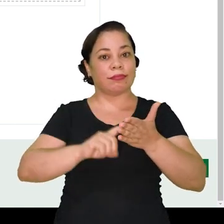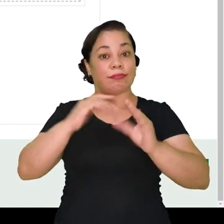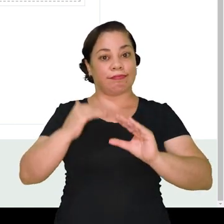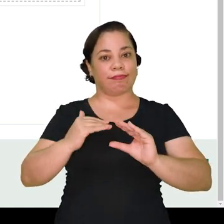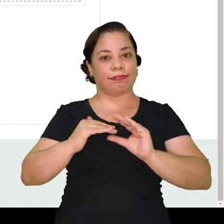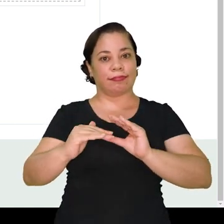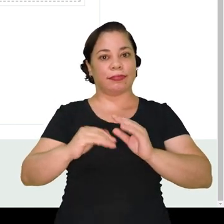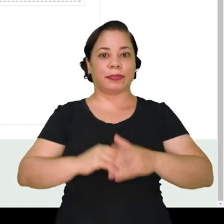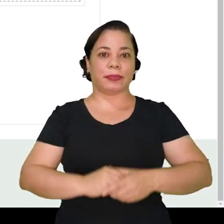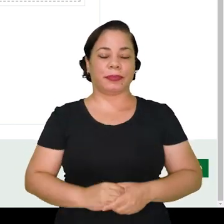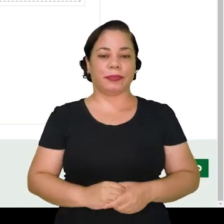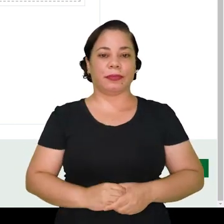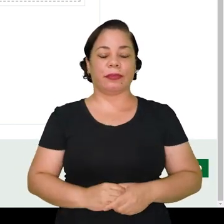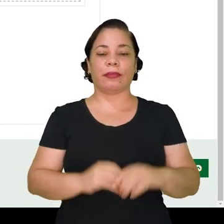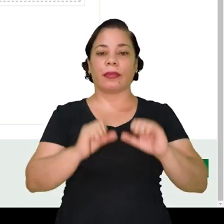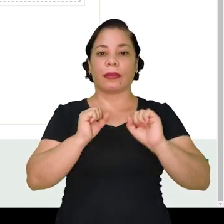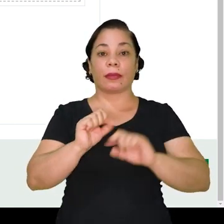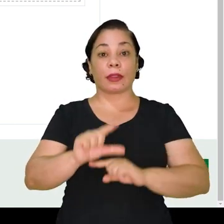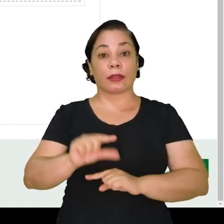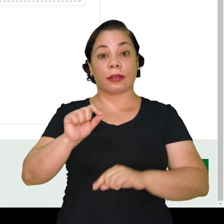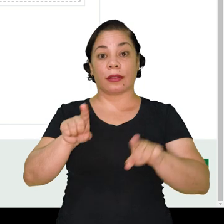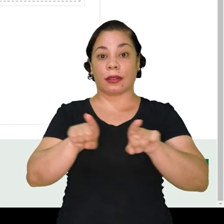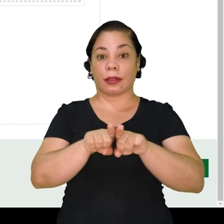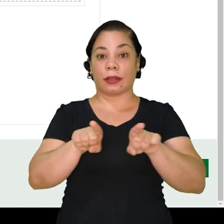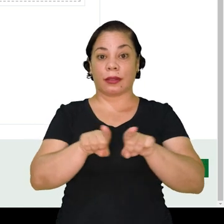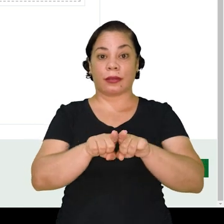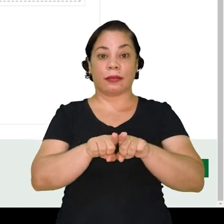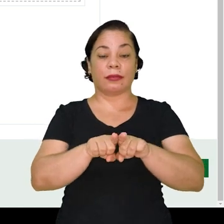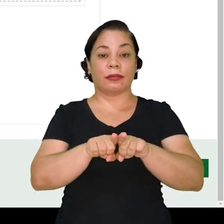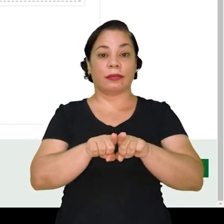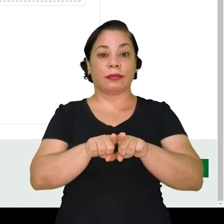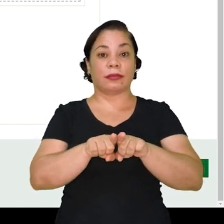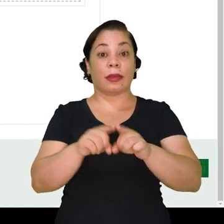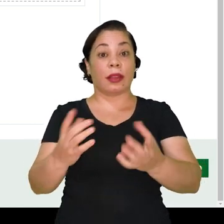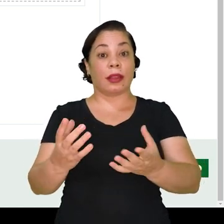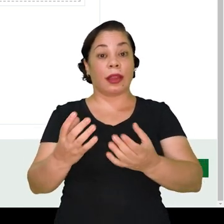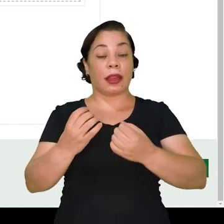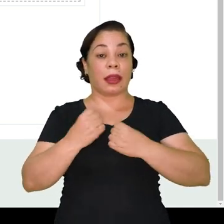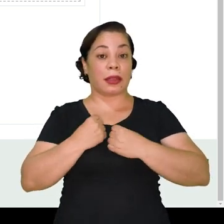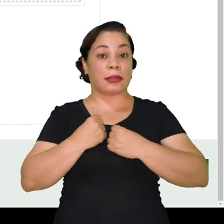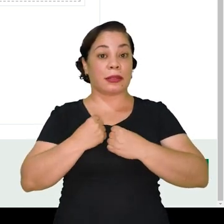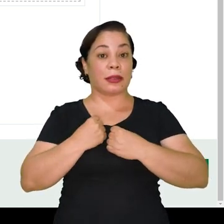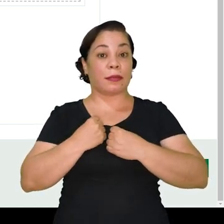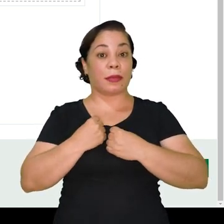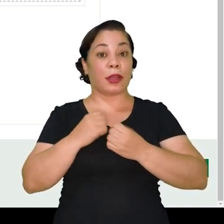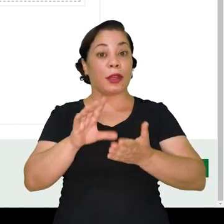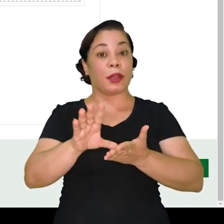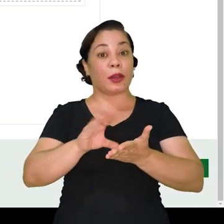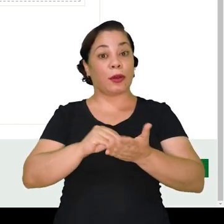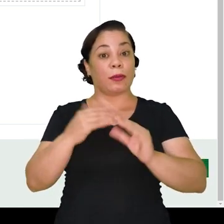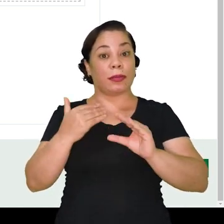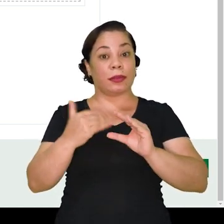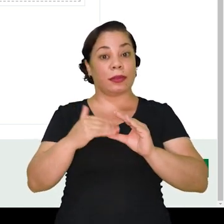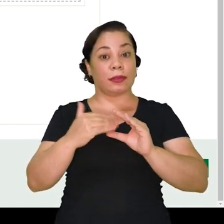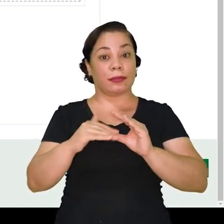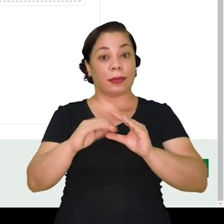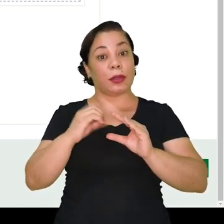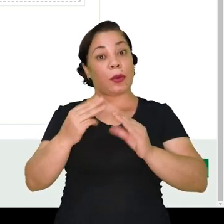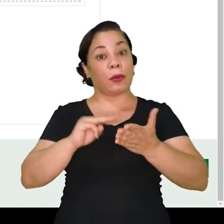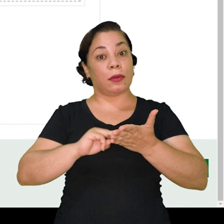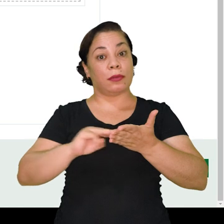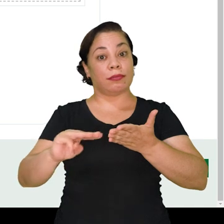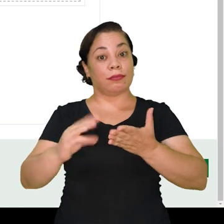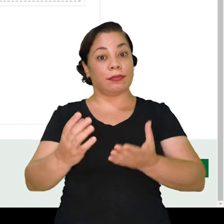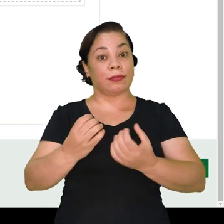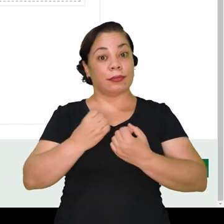você clicar em enviar a mensagem. Você pode optar também por receber uma cópia desse e-mail, ou dessa